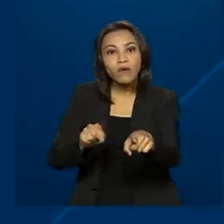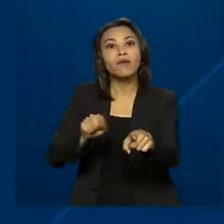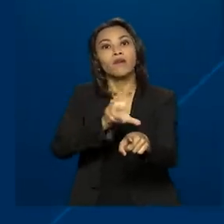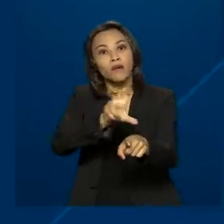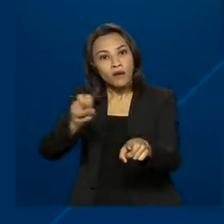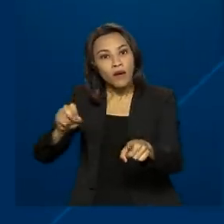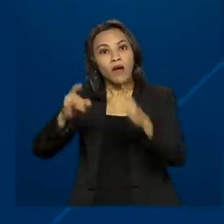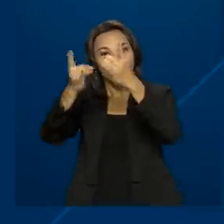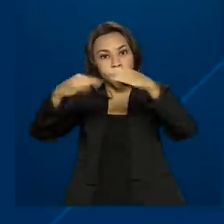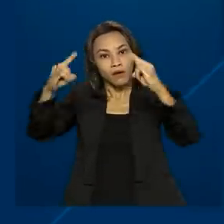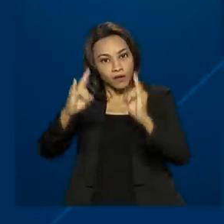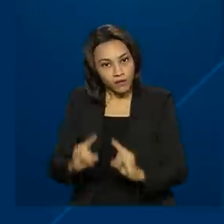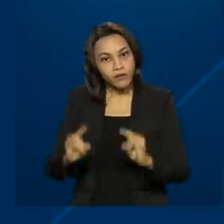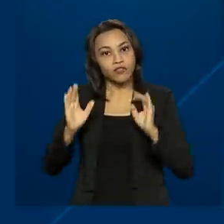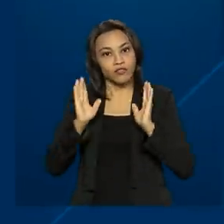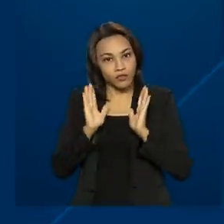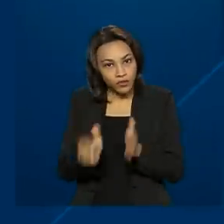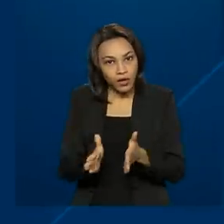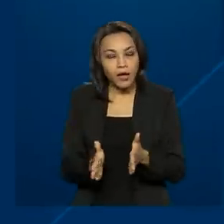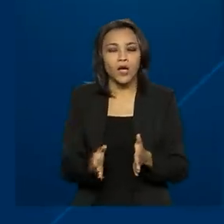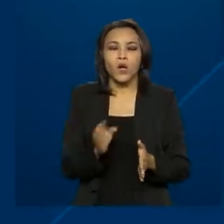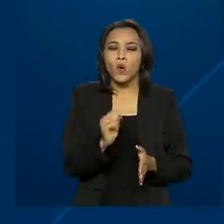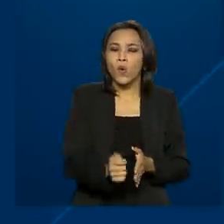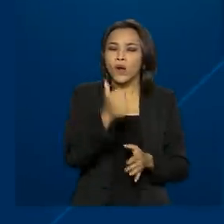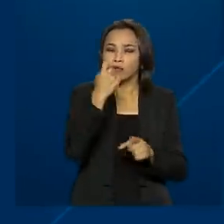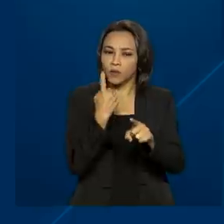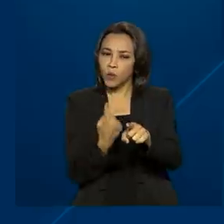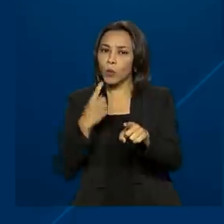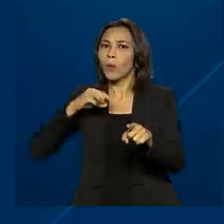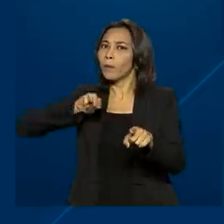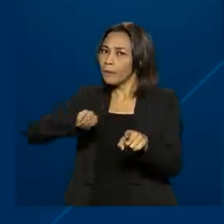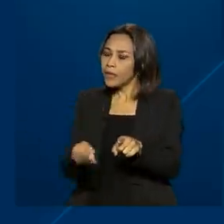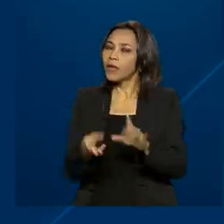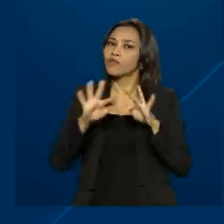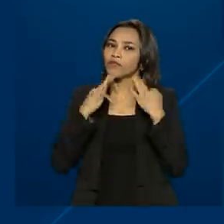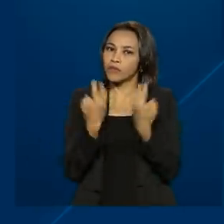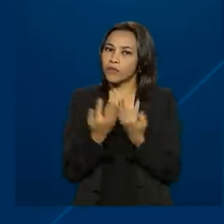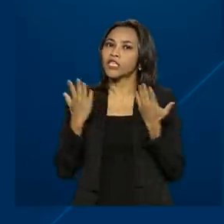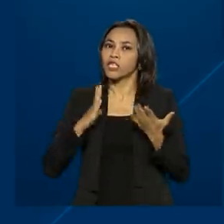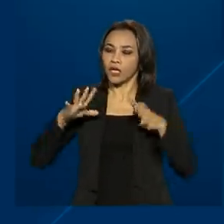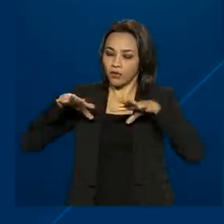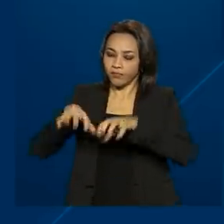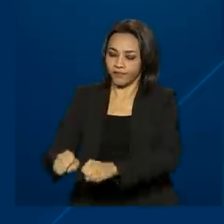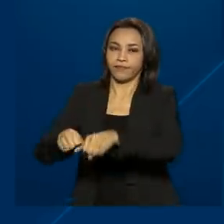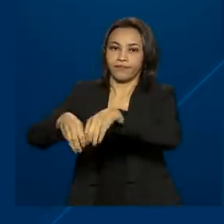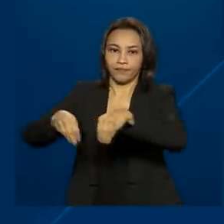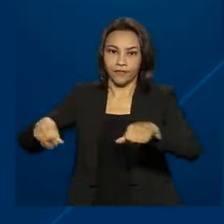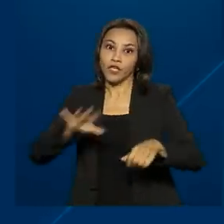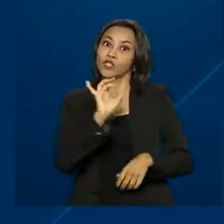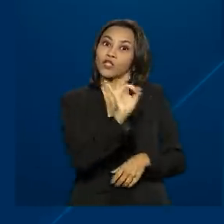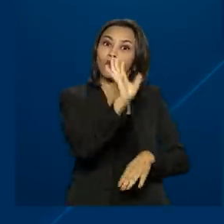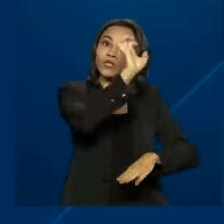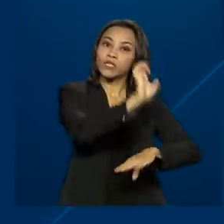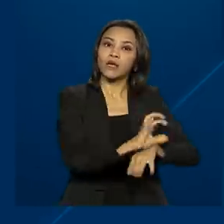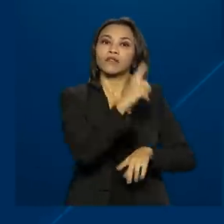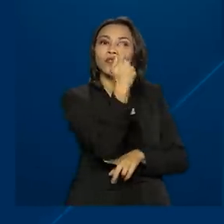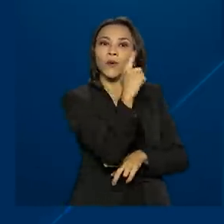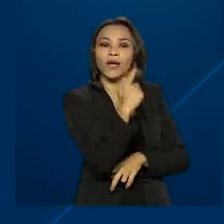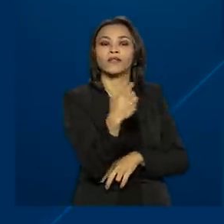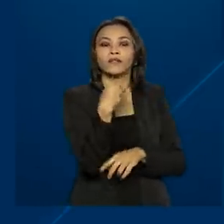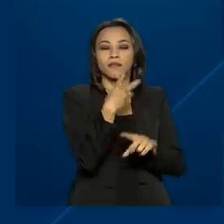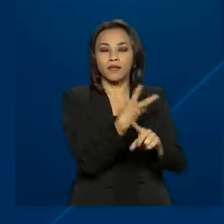reconhecidos pelo INCRA. Quase um milhão de famílias já foram assentadas. Só o estado de Goiás tem hoje